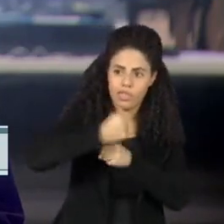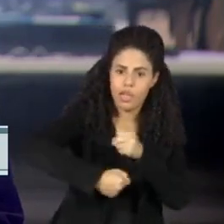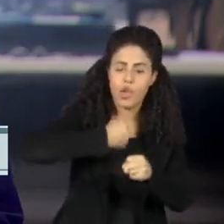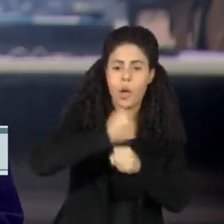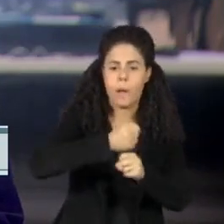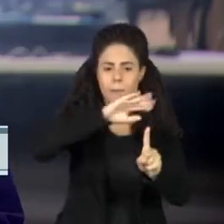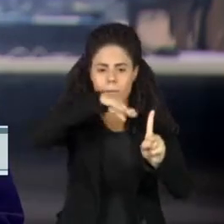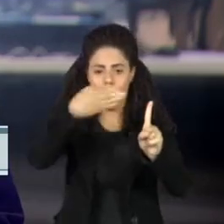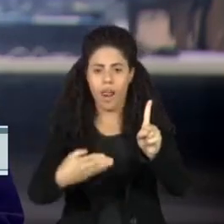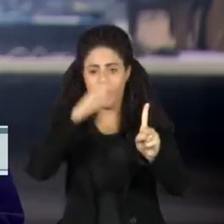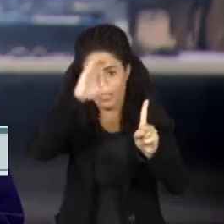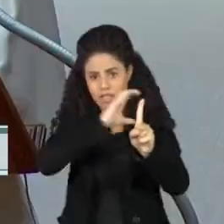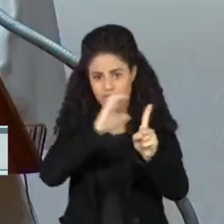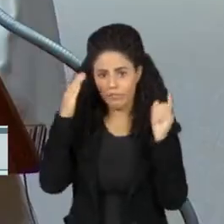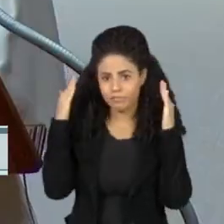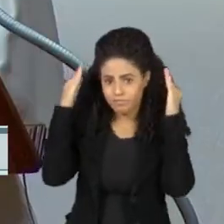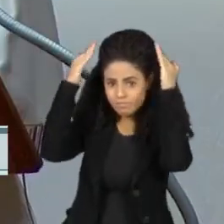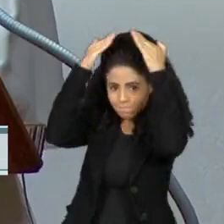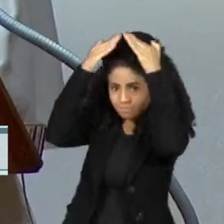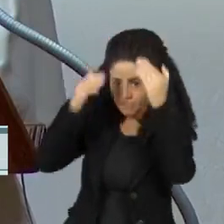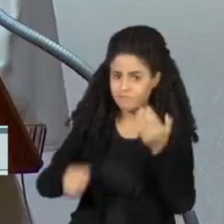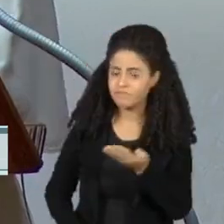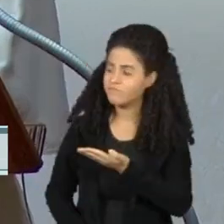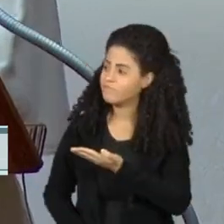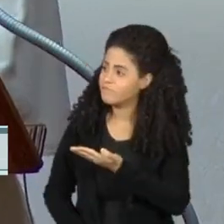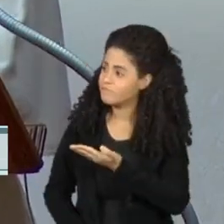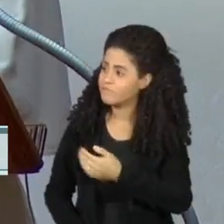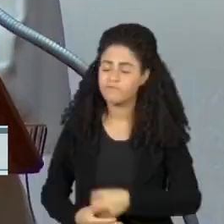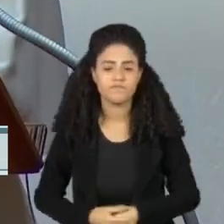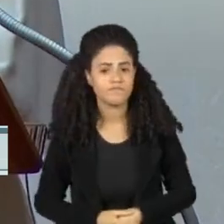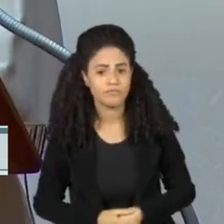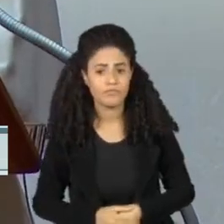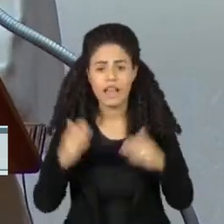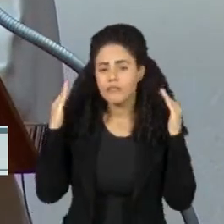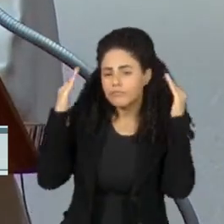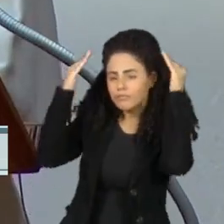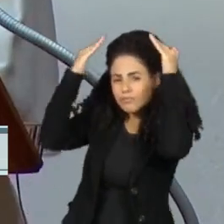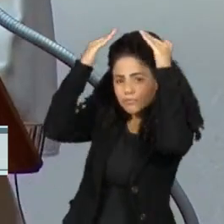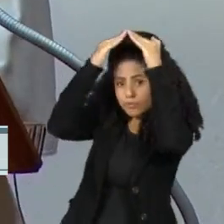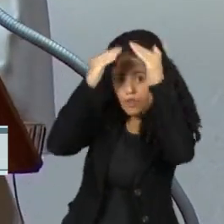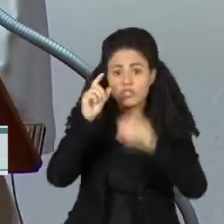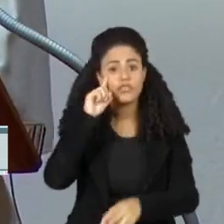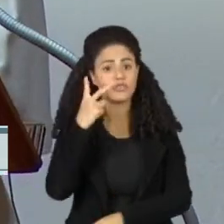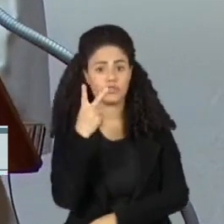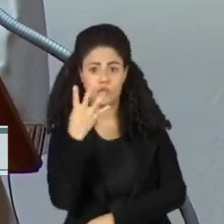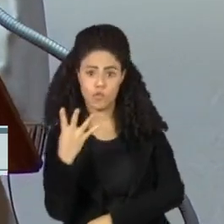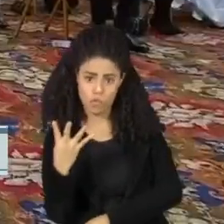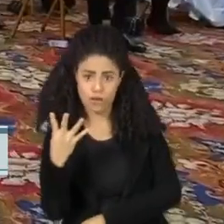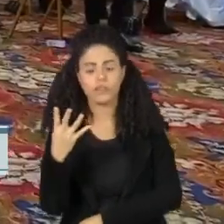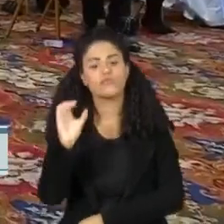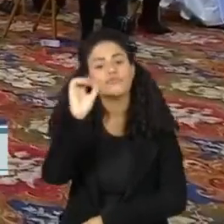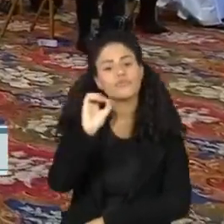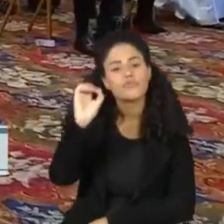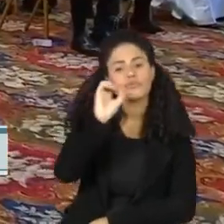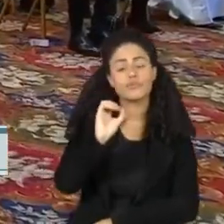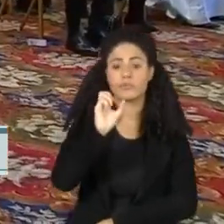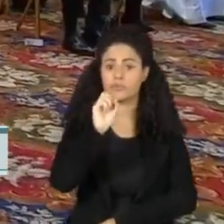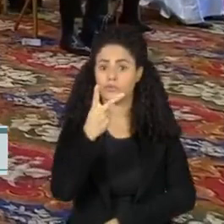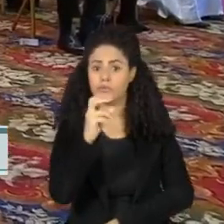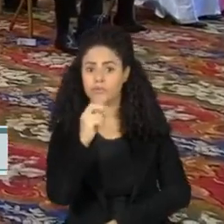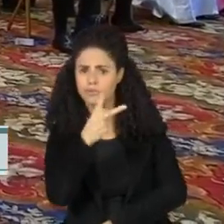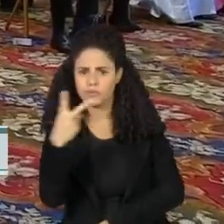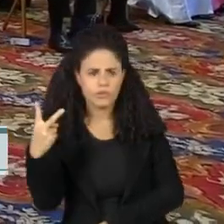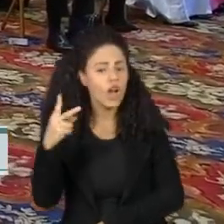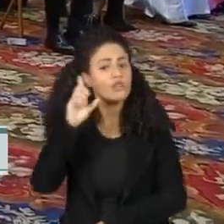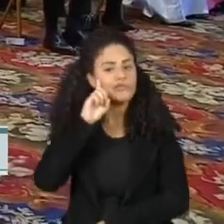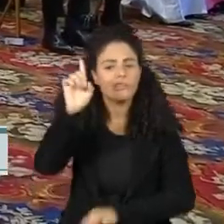hoje pela Igreja Católica. O Vaticano anunciou o 24 de outubro de 2022 como a data